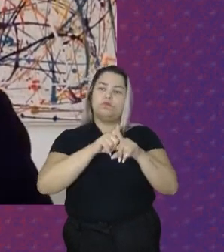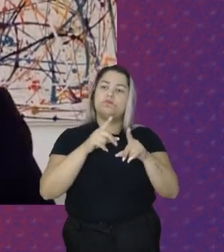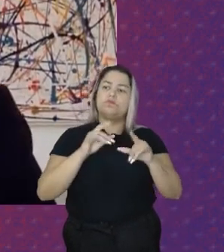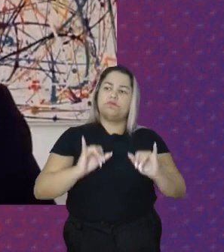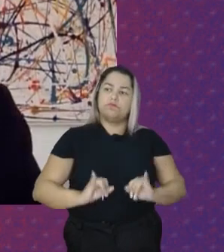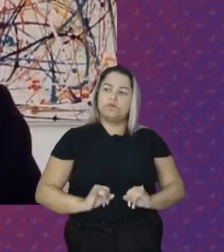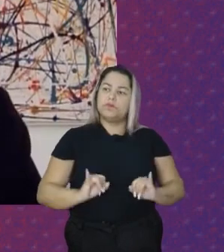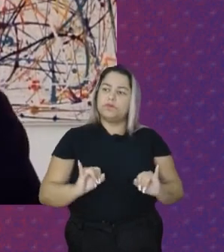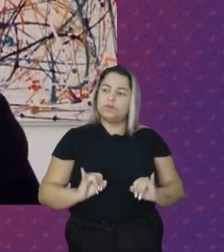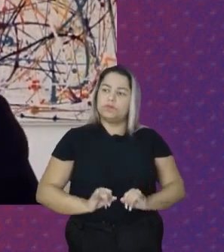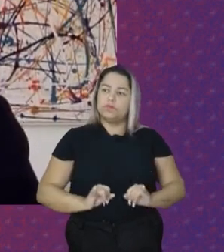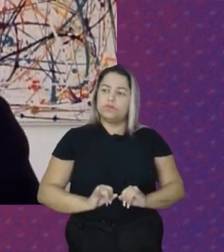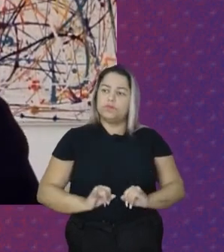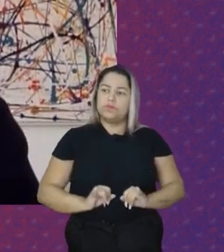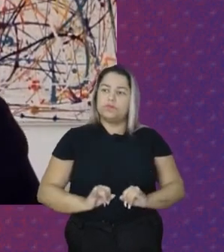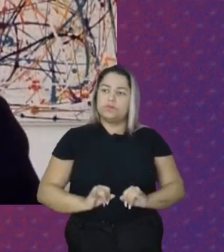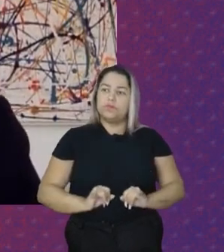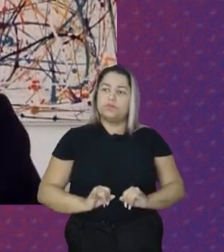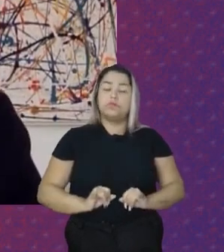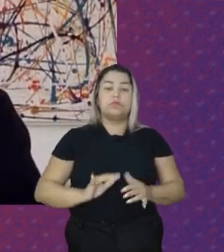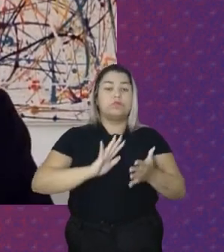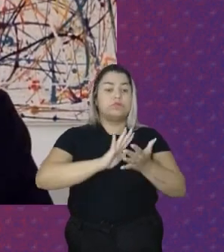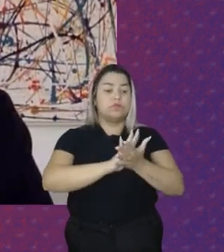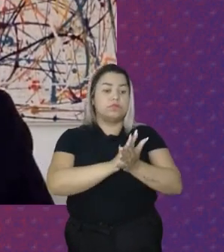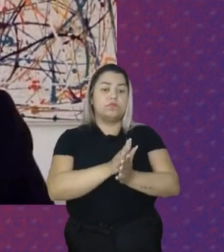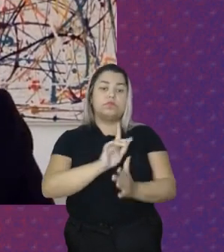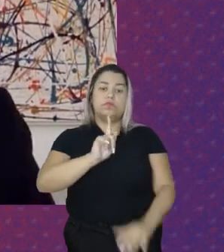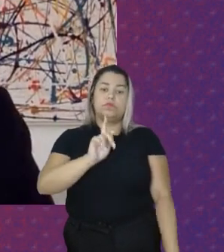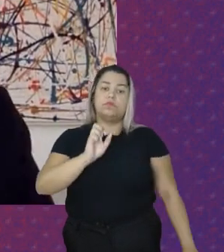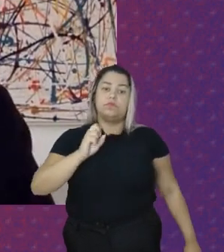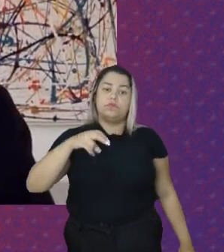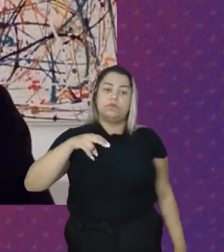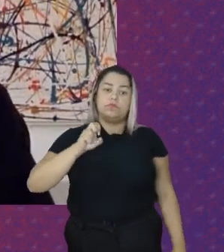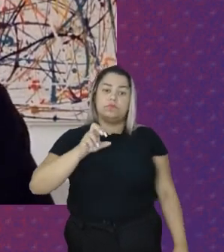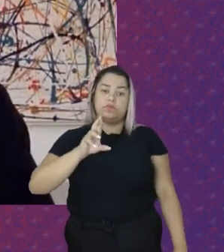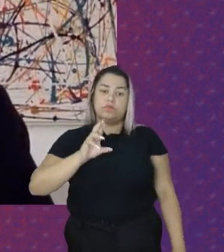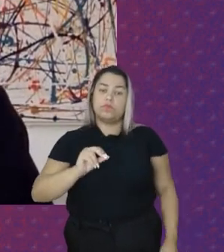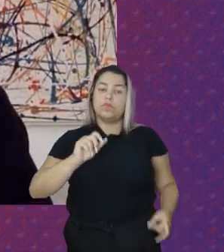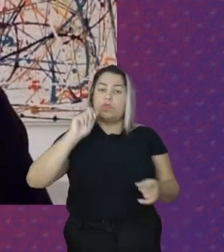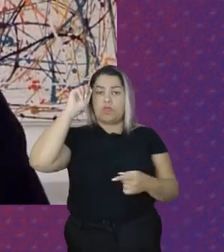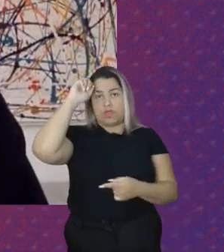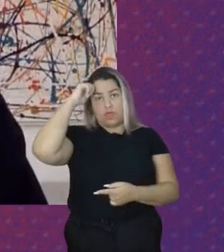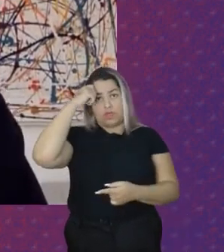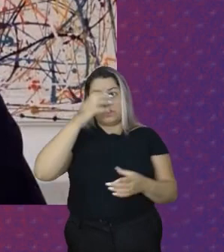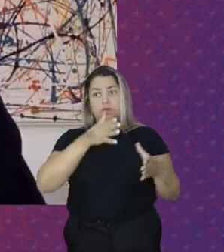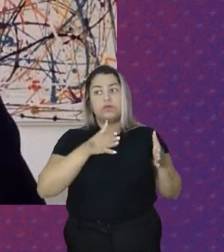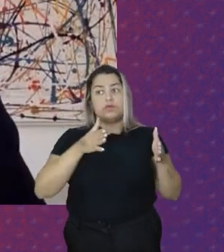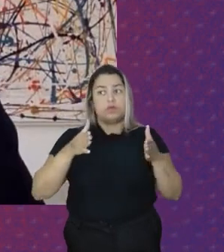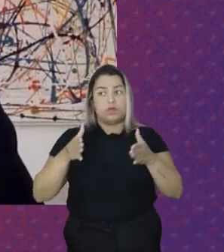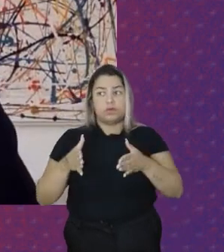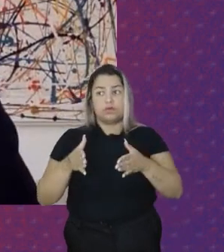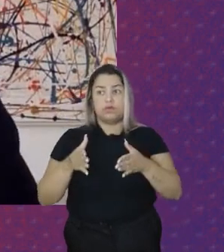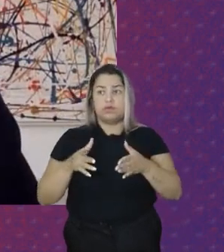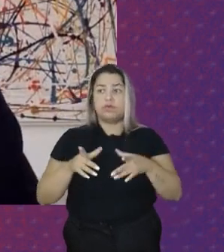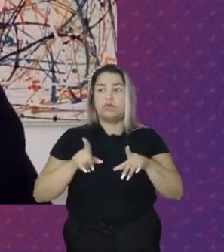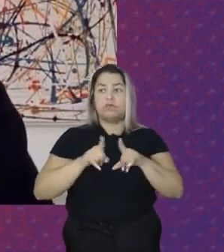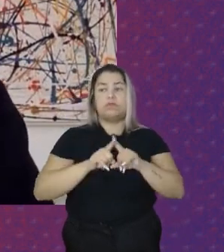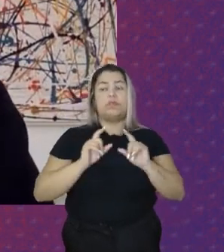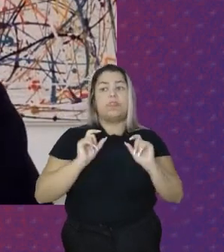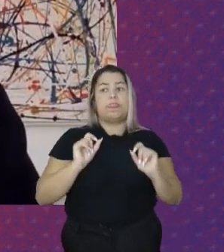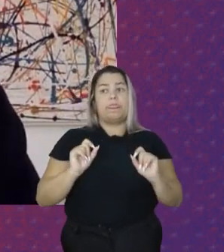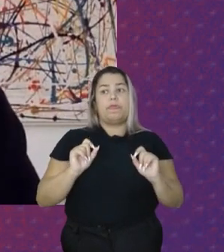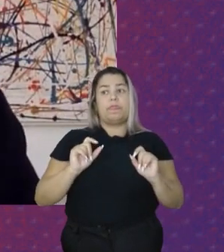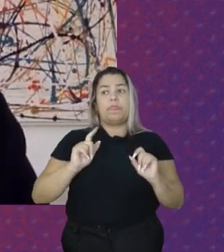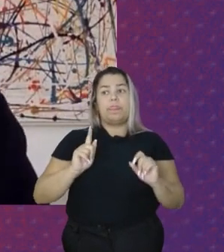determinações Das opressões De gênero Raça e classe Quais são As determinações De